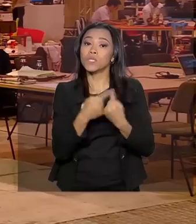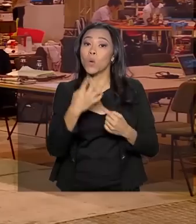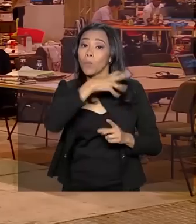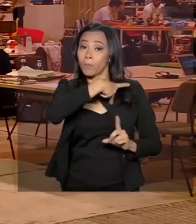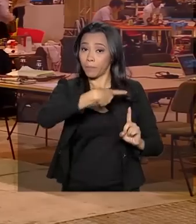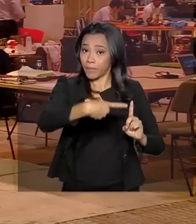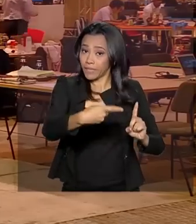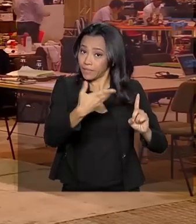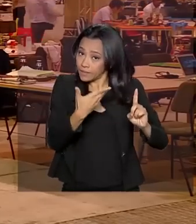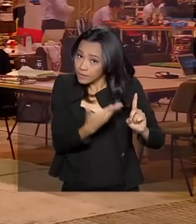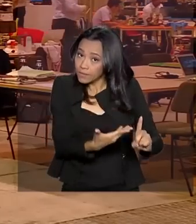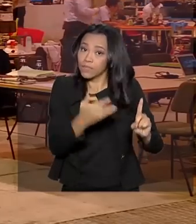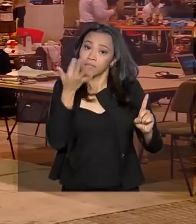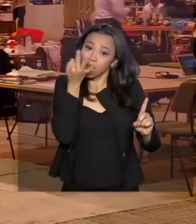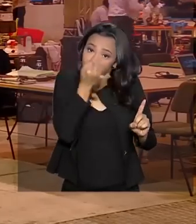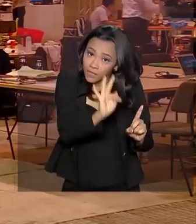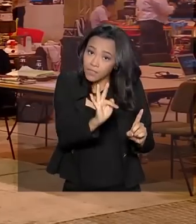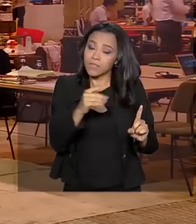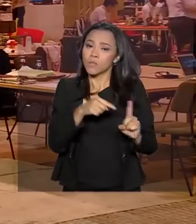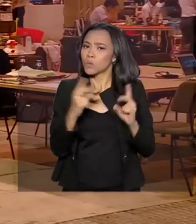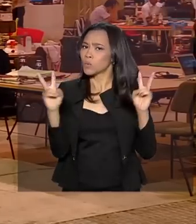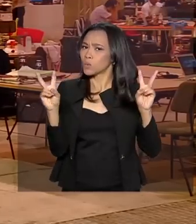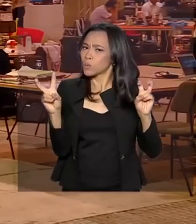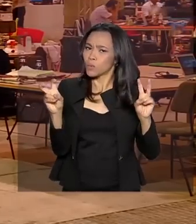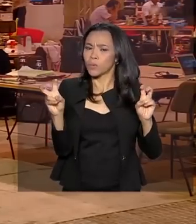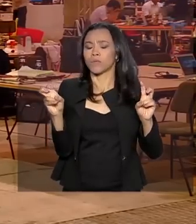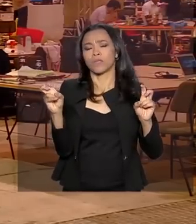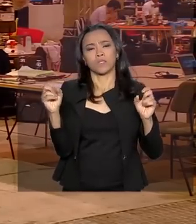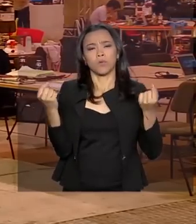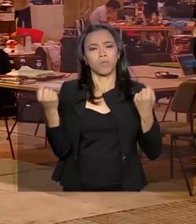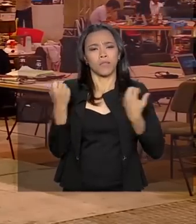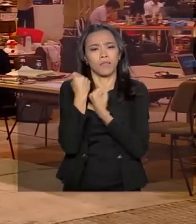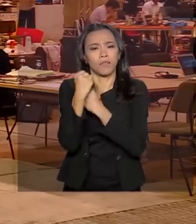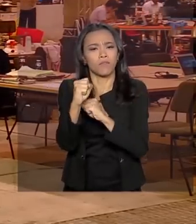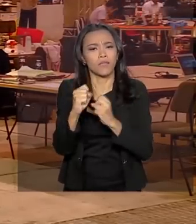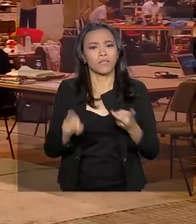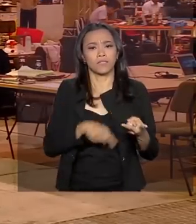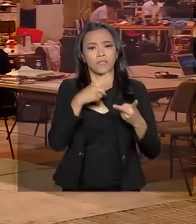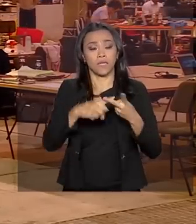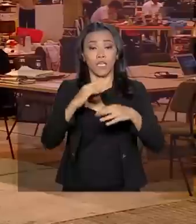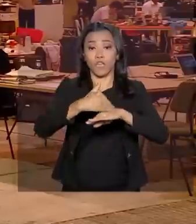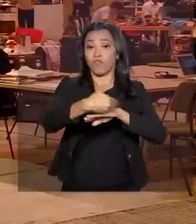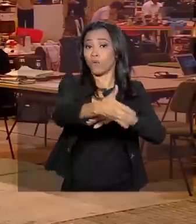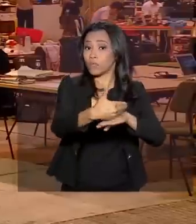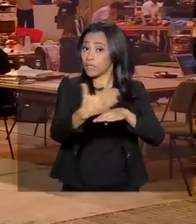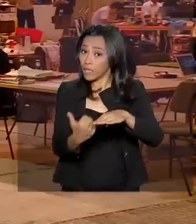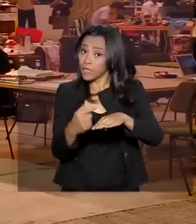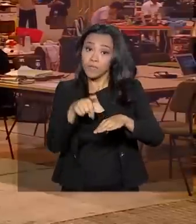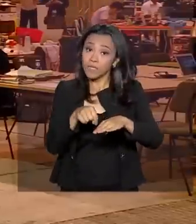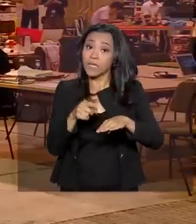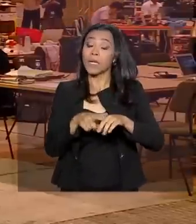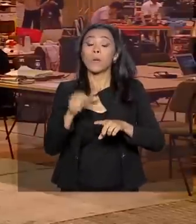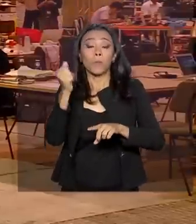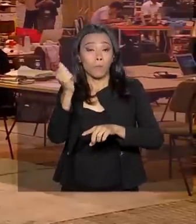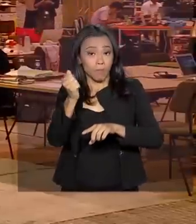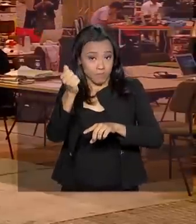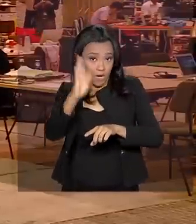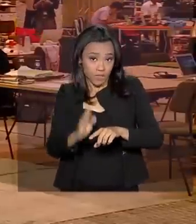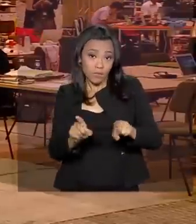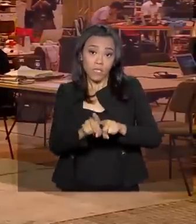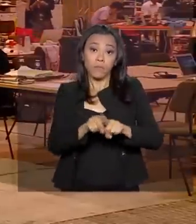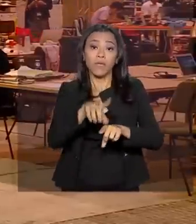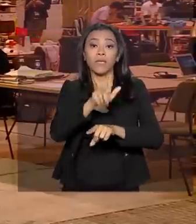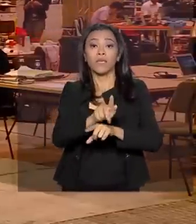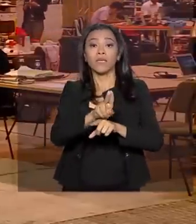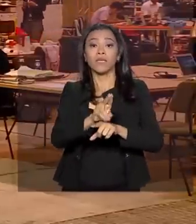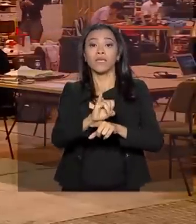Emmanuel Macron. Os dois trataram sobre questões de defesa e a fronteira entre o Brasil e a Guiana Francesa e